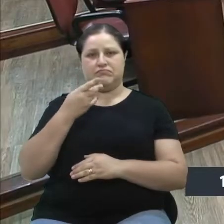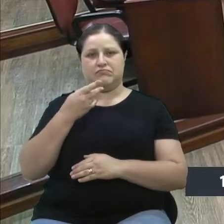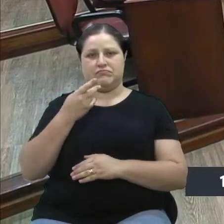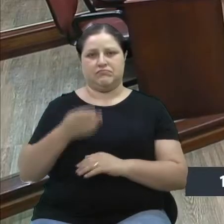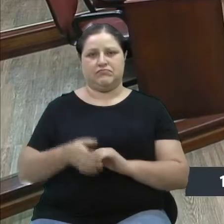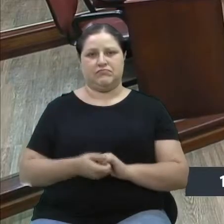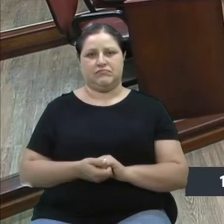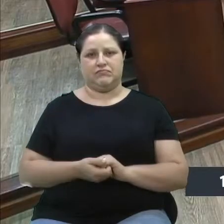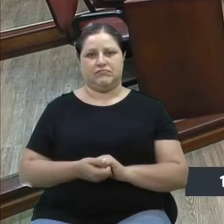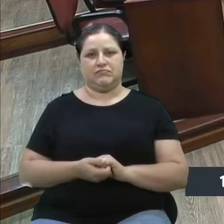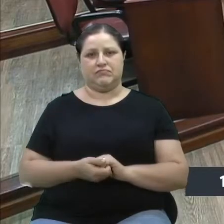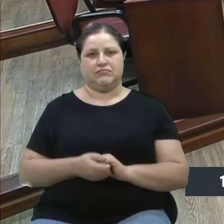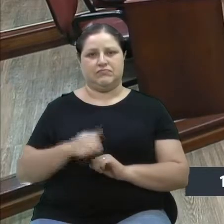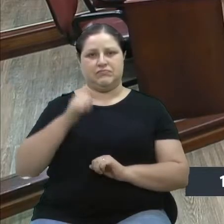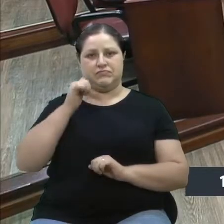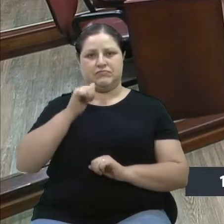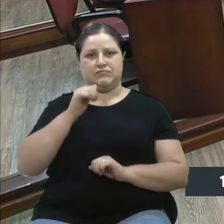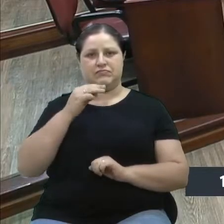Vereadora Marisol.